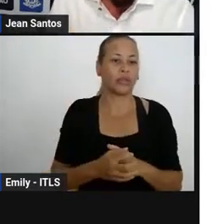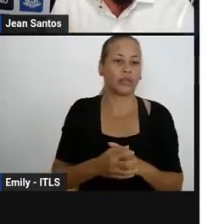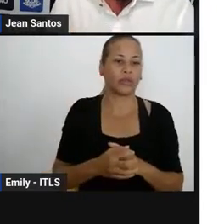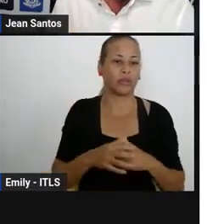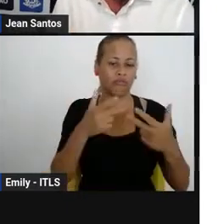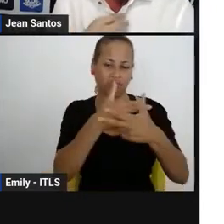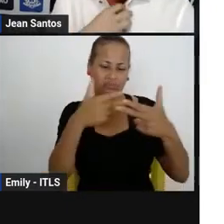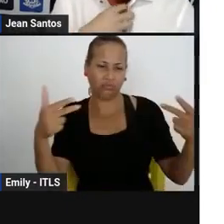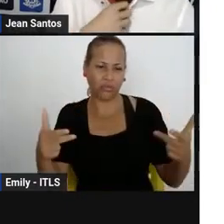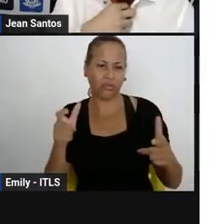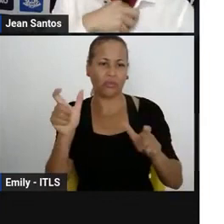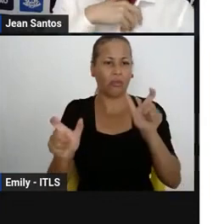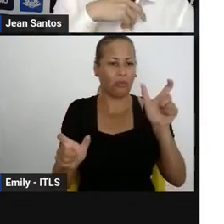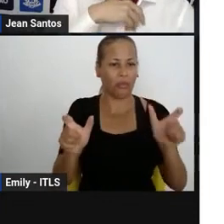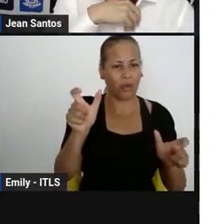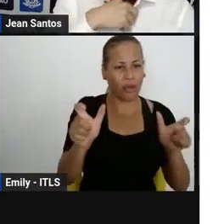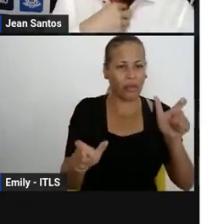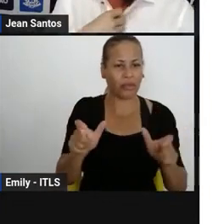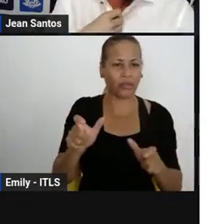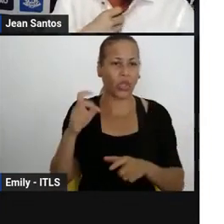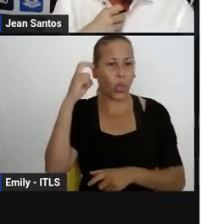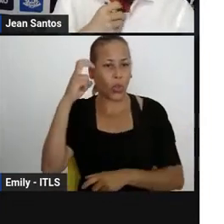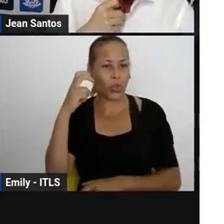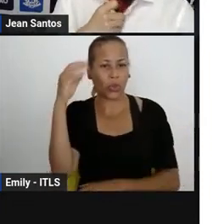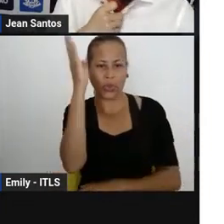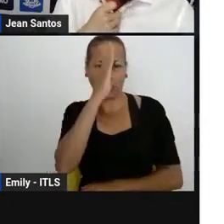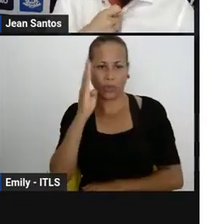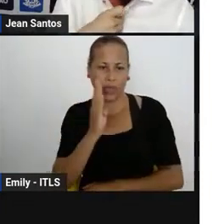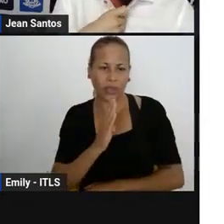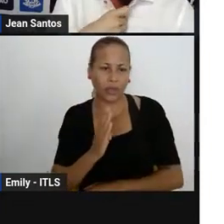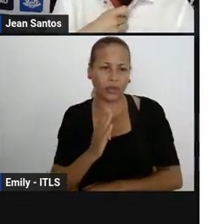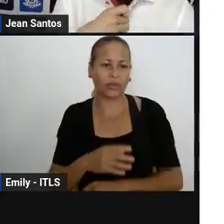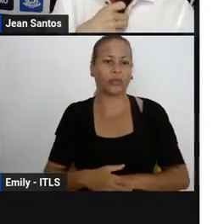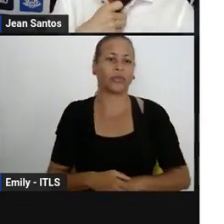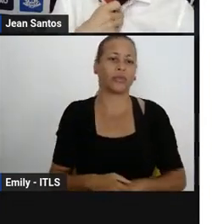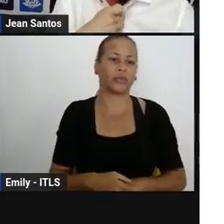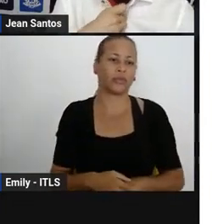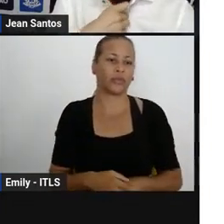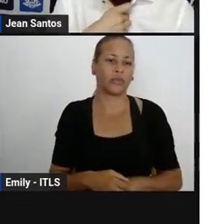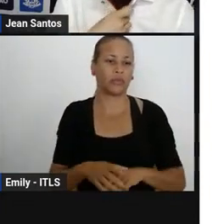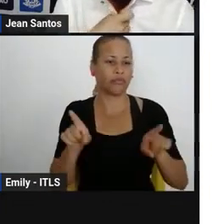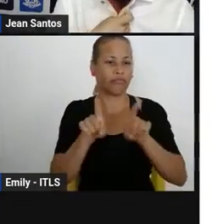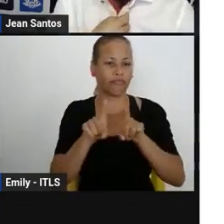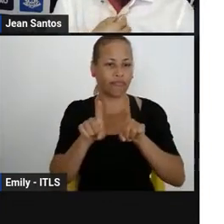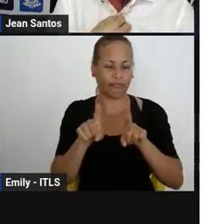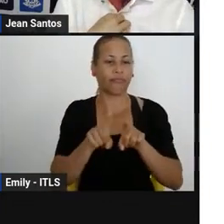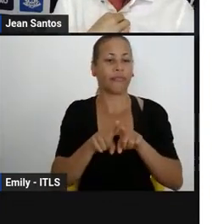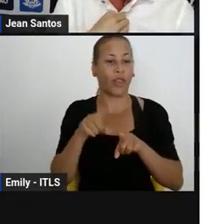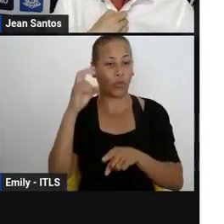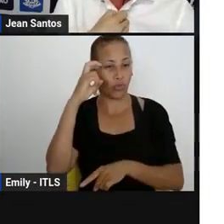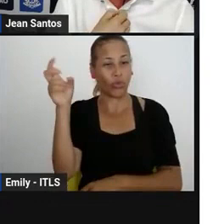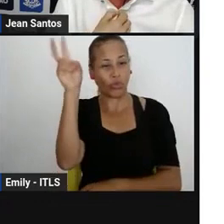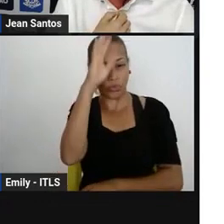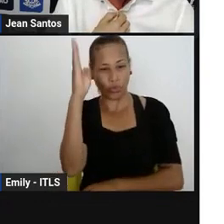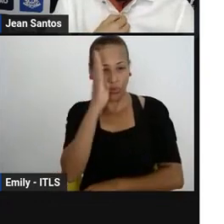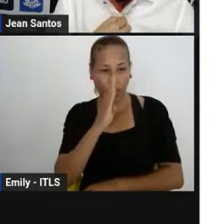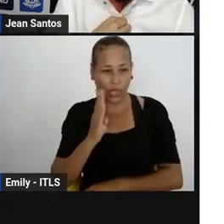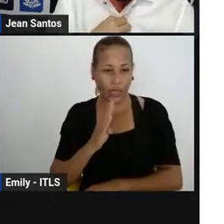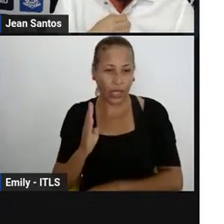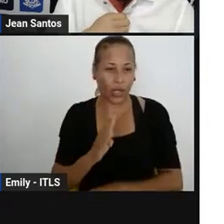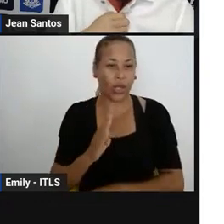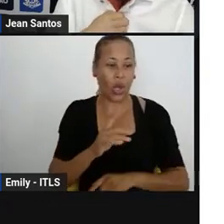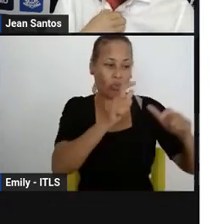povos para a cultura brasileira, identidade e cultura no Brasil, características culturais